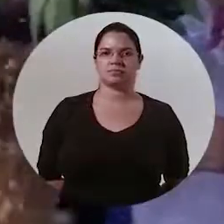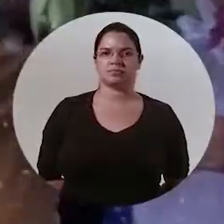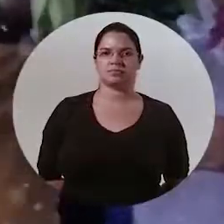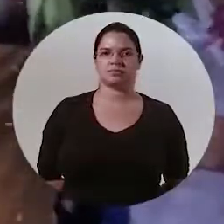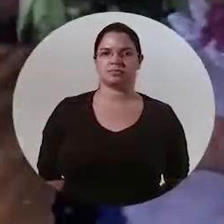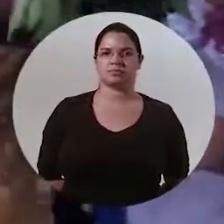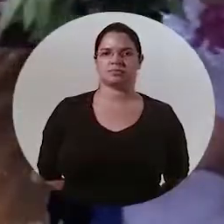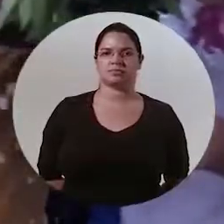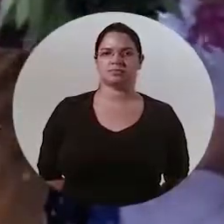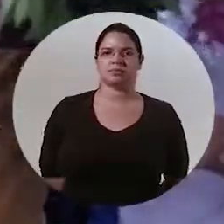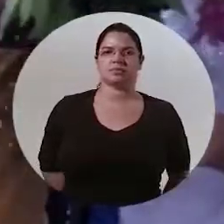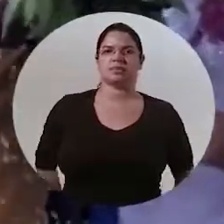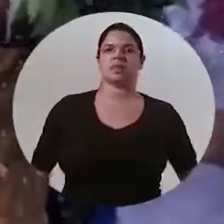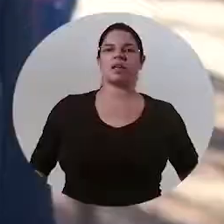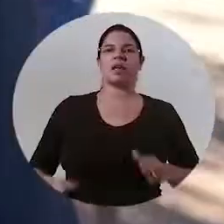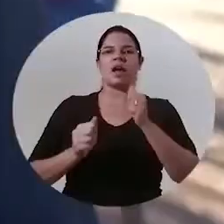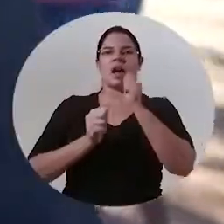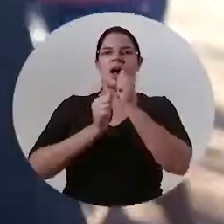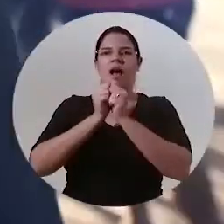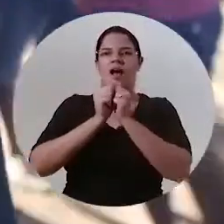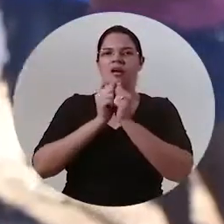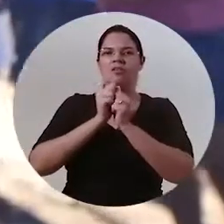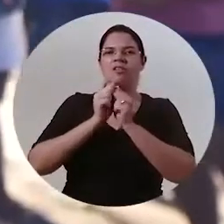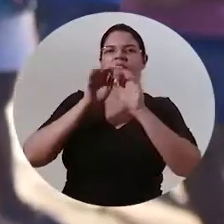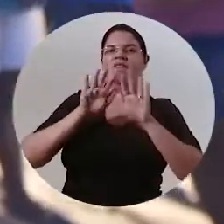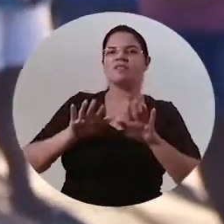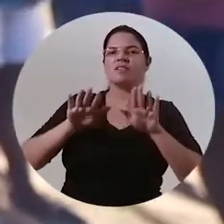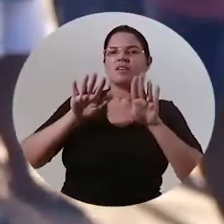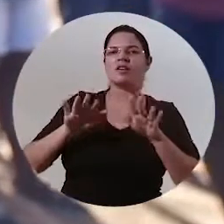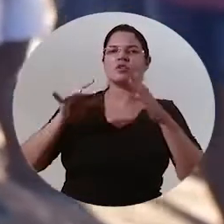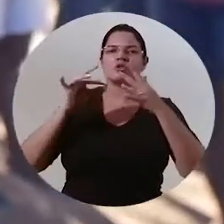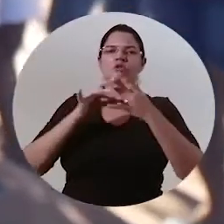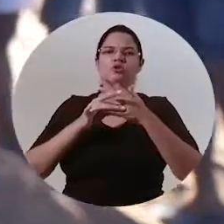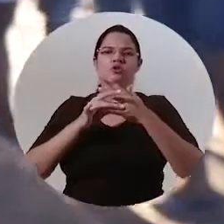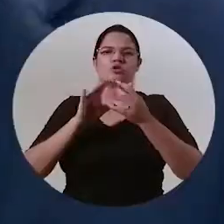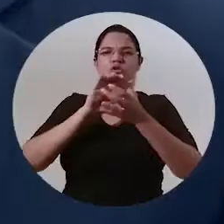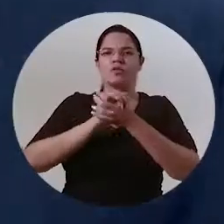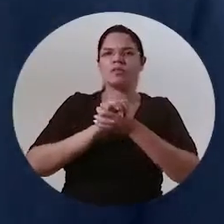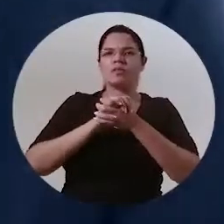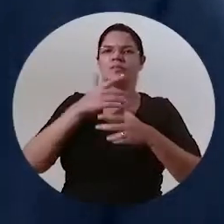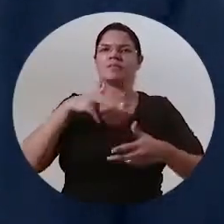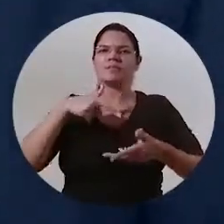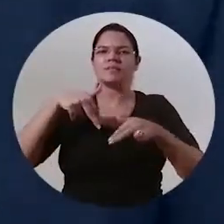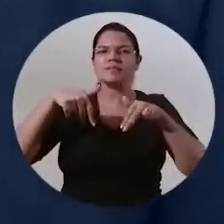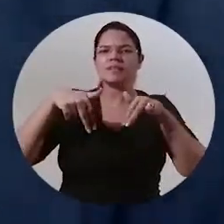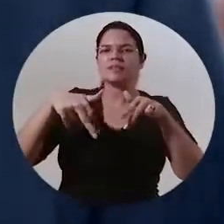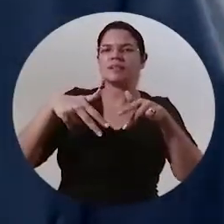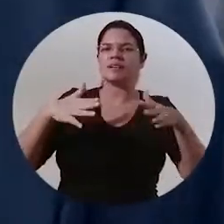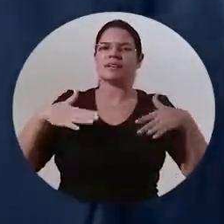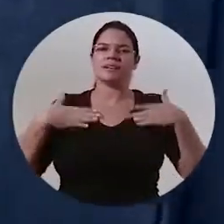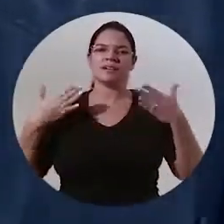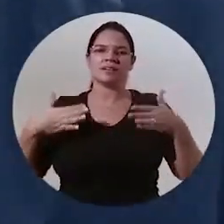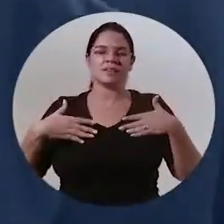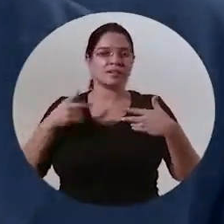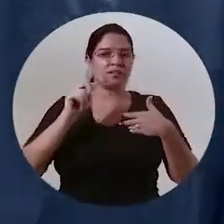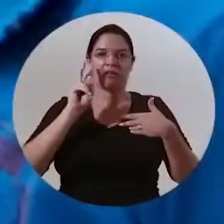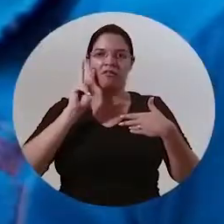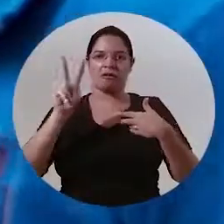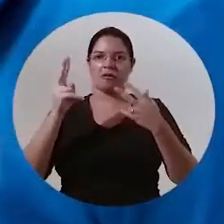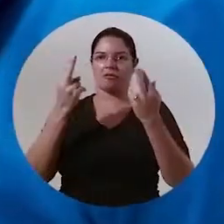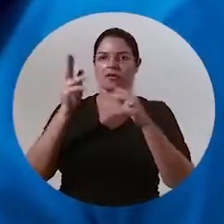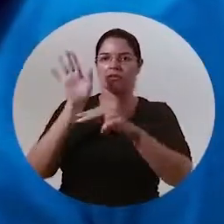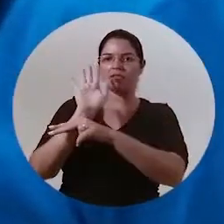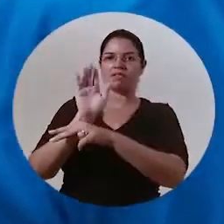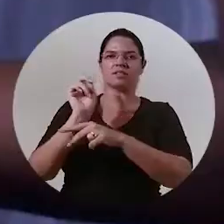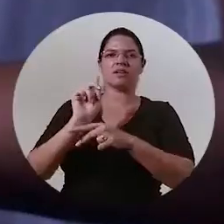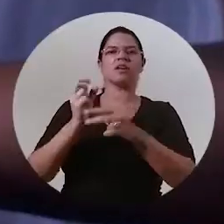arroz em câmera lenta noivos esbanjando alegria não é cena de cinema acontece